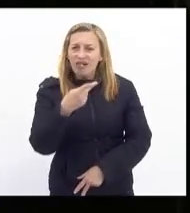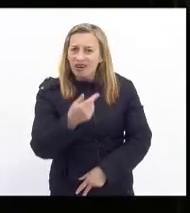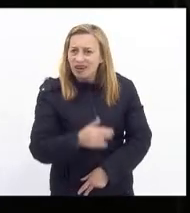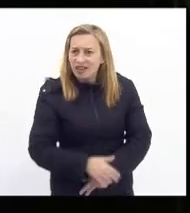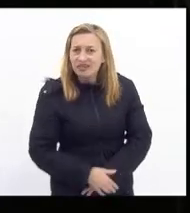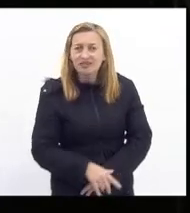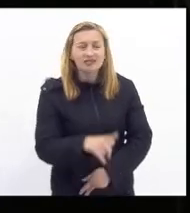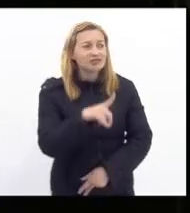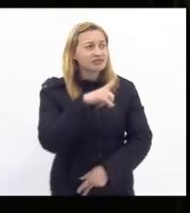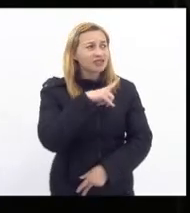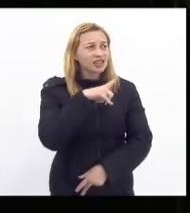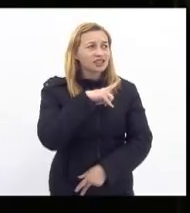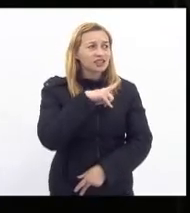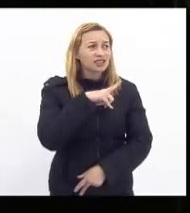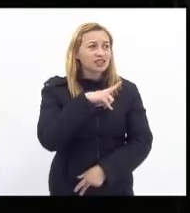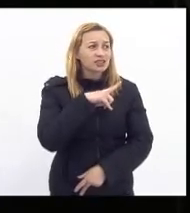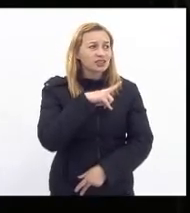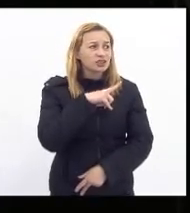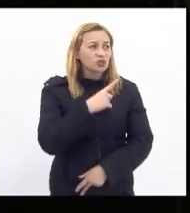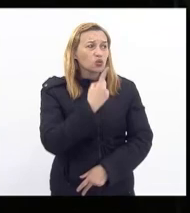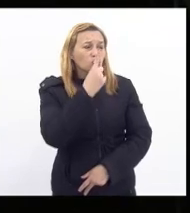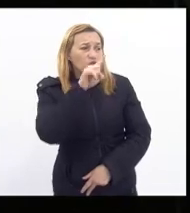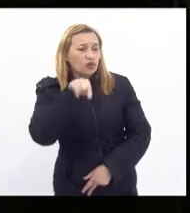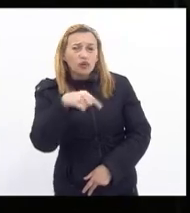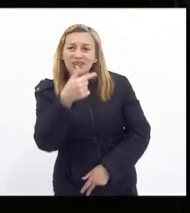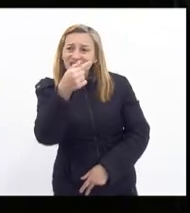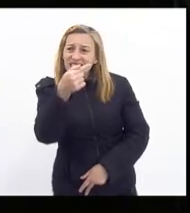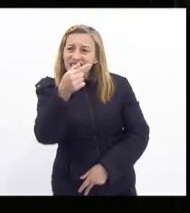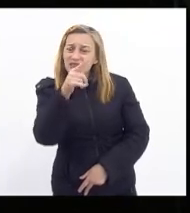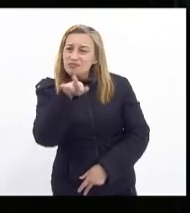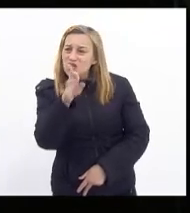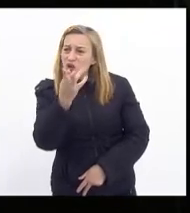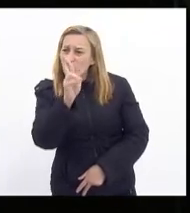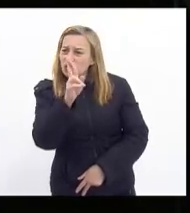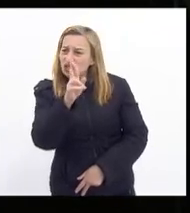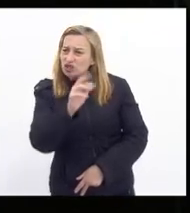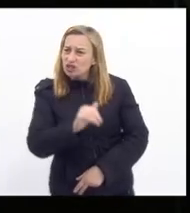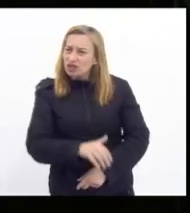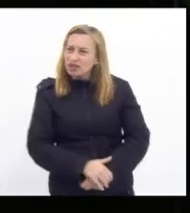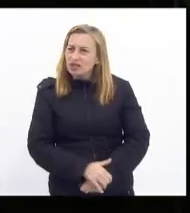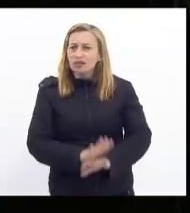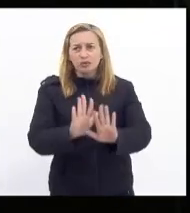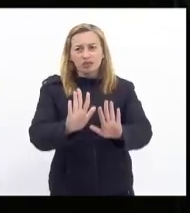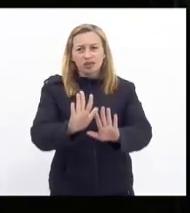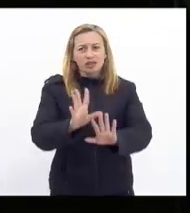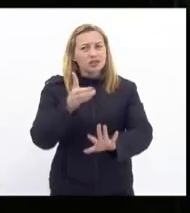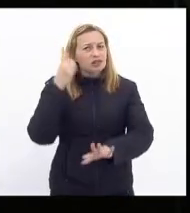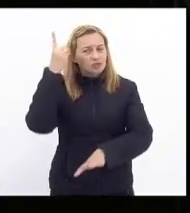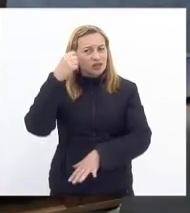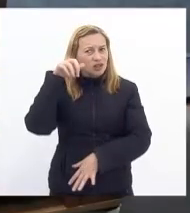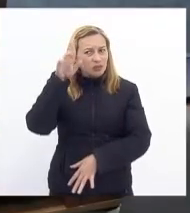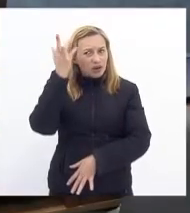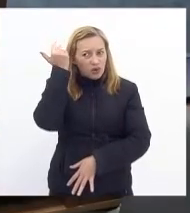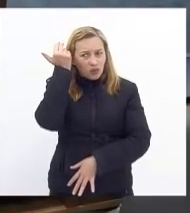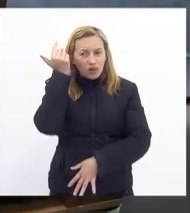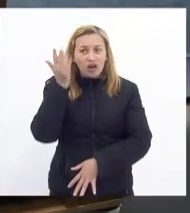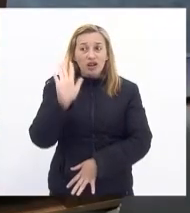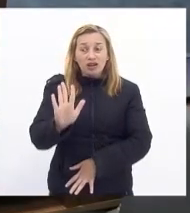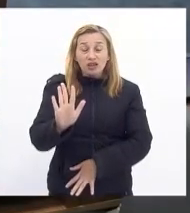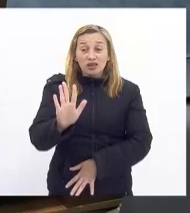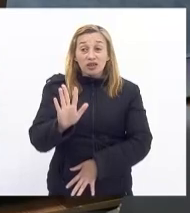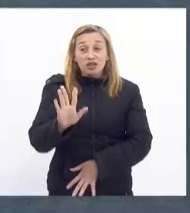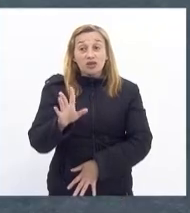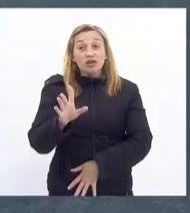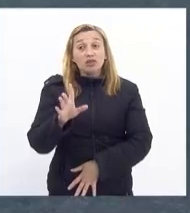tem 1,7 bilhões de reais. Eu repetir isso, deputado Elemar Coelho. Eu dizer que o nosso